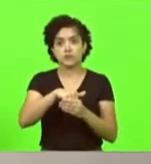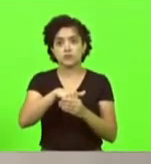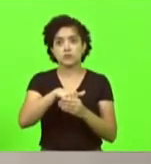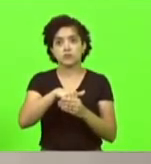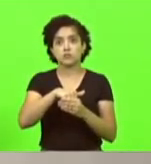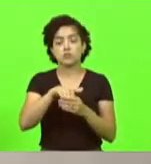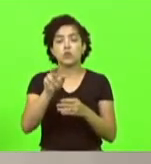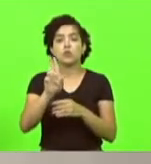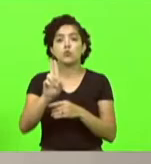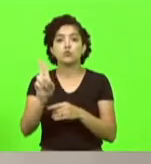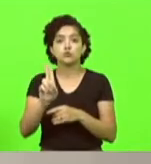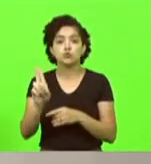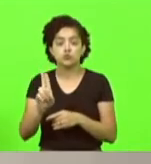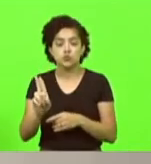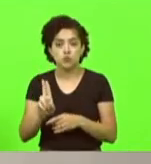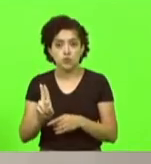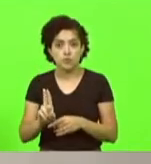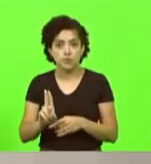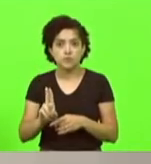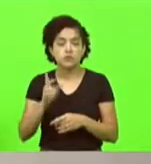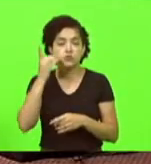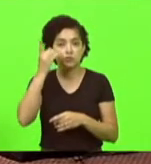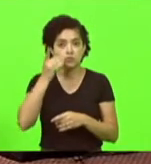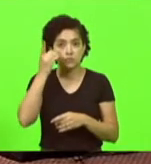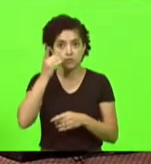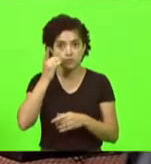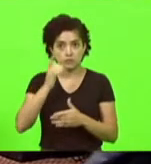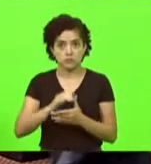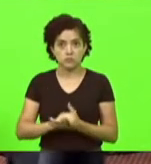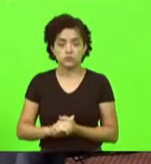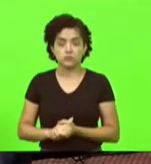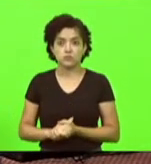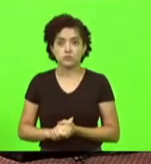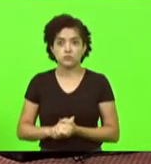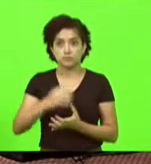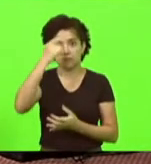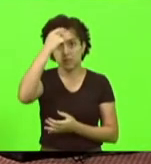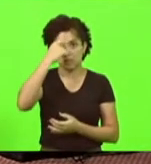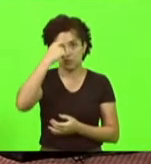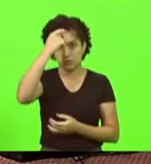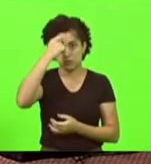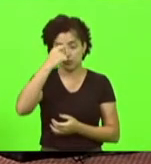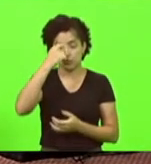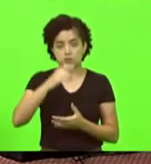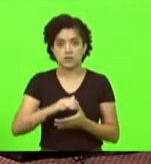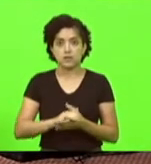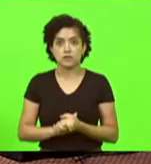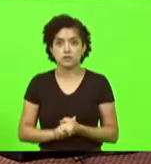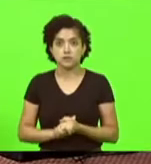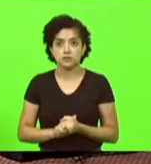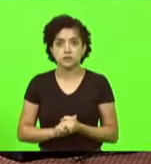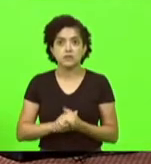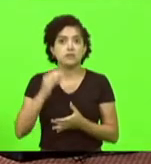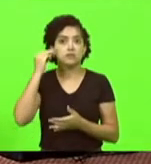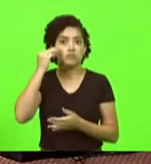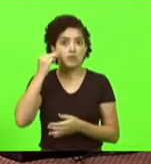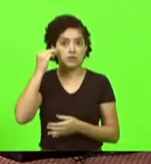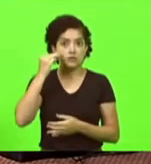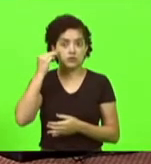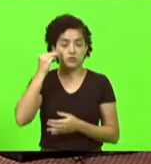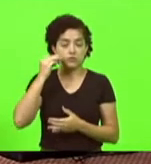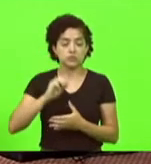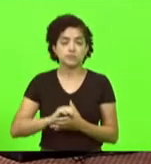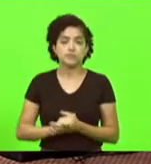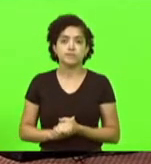nomes dos senhores deputados Maurício Scudillac e Márcio Machado.